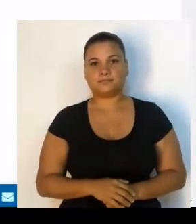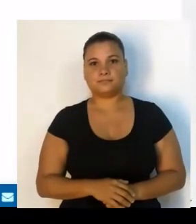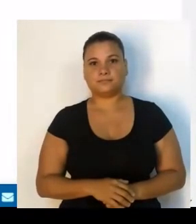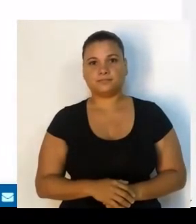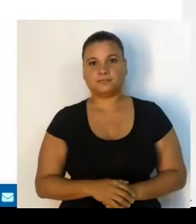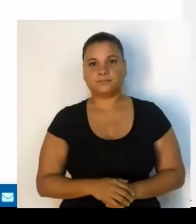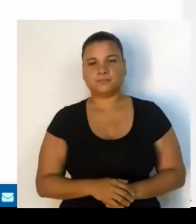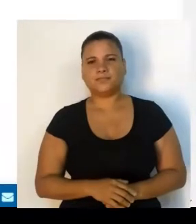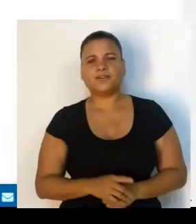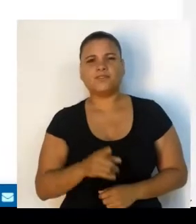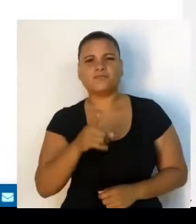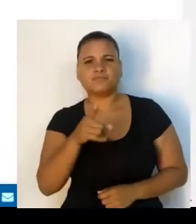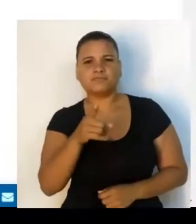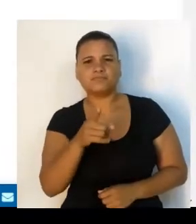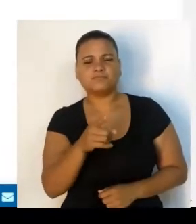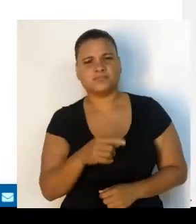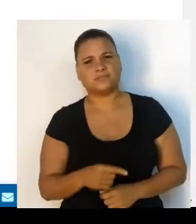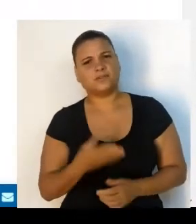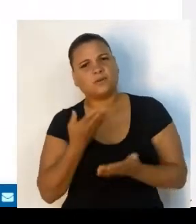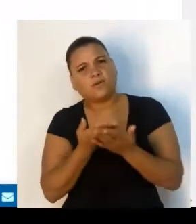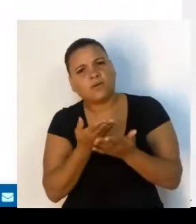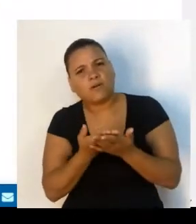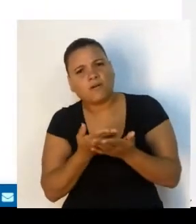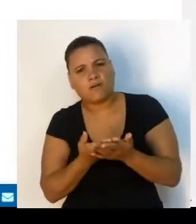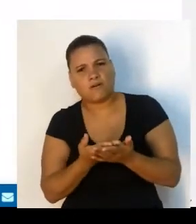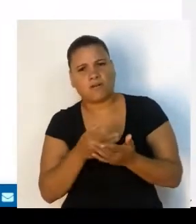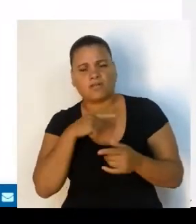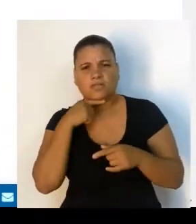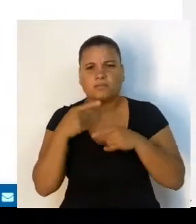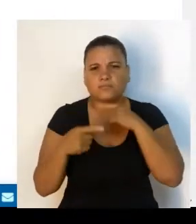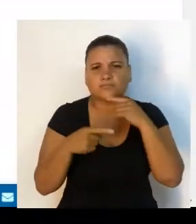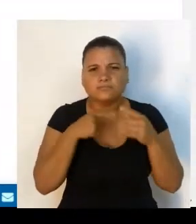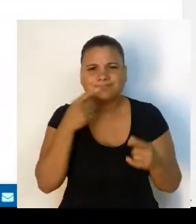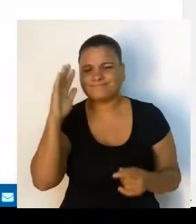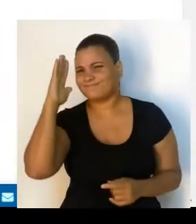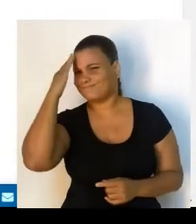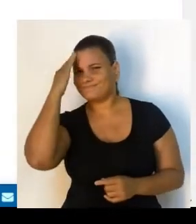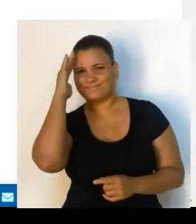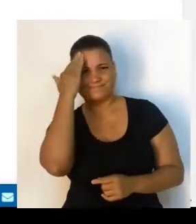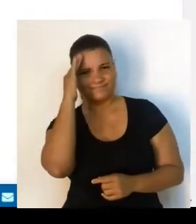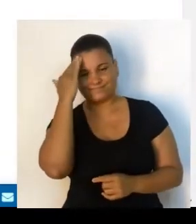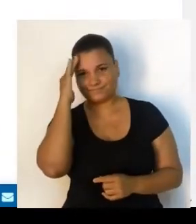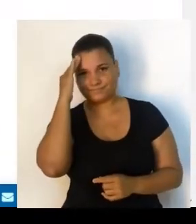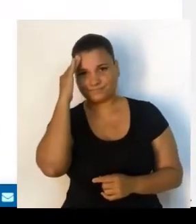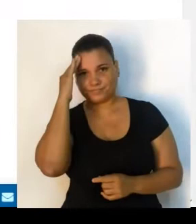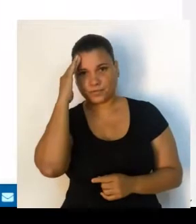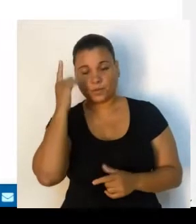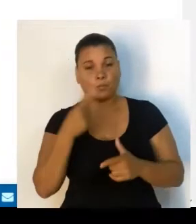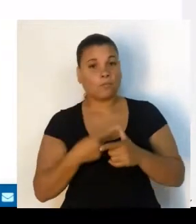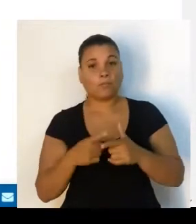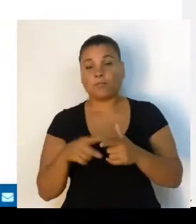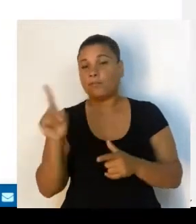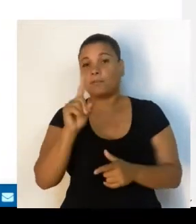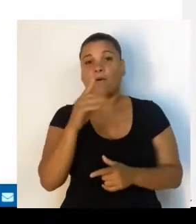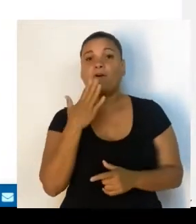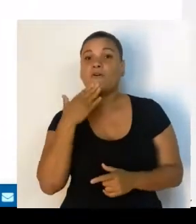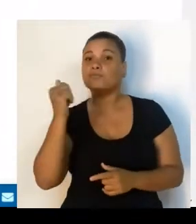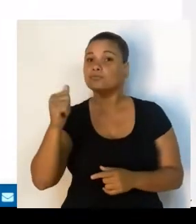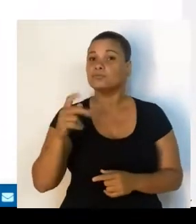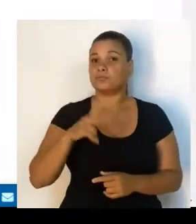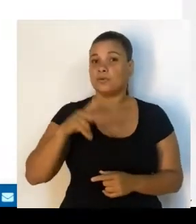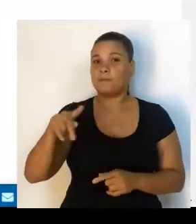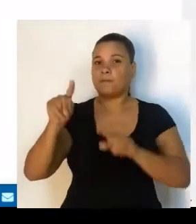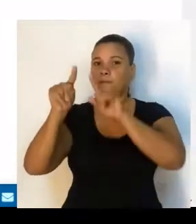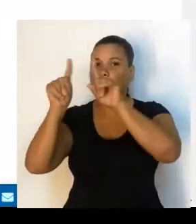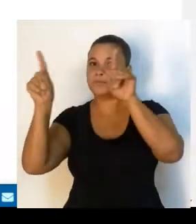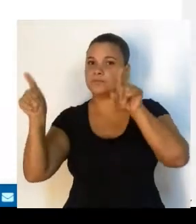Após estudar o conteúdo e notar que tem alguma dúvida em realizar alguma atividade, chame seu professor no fórum,